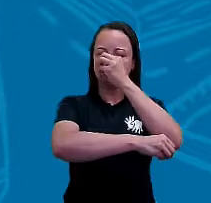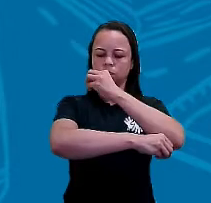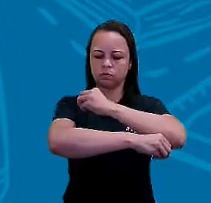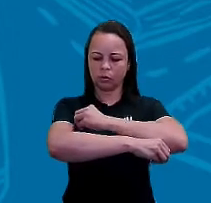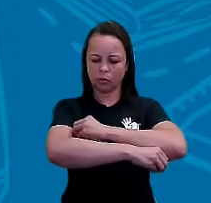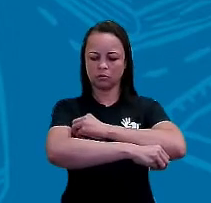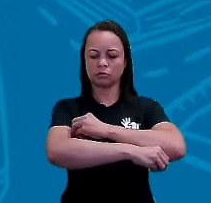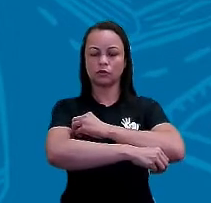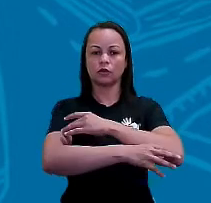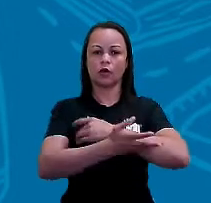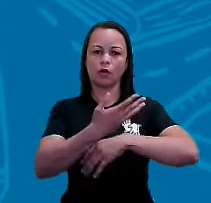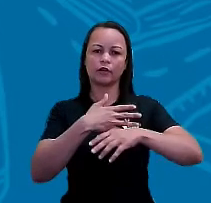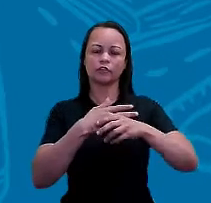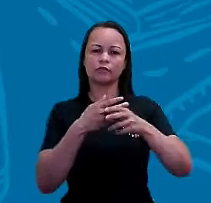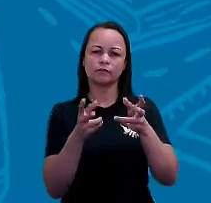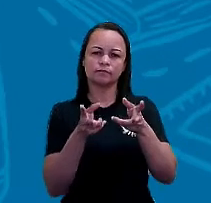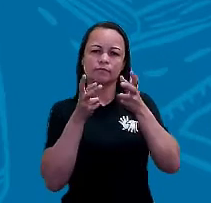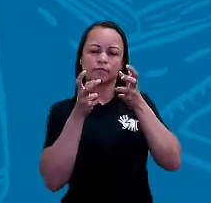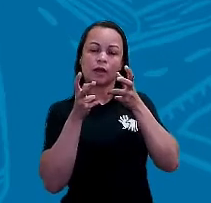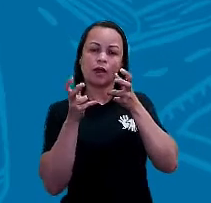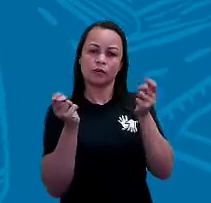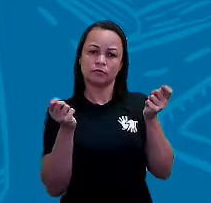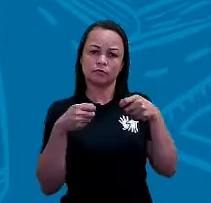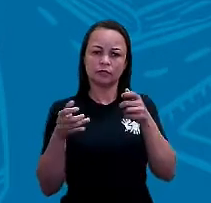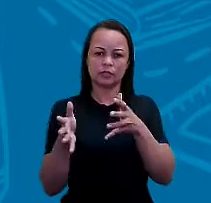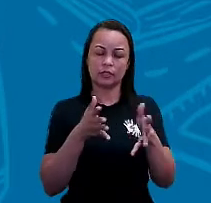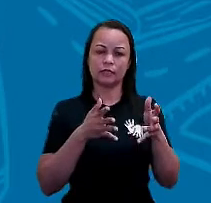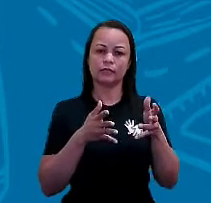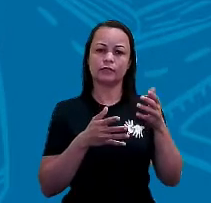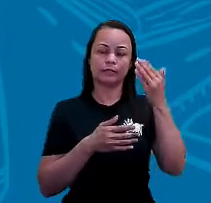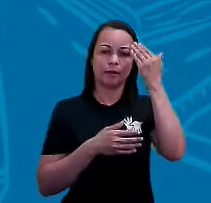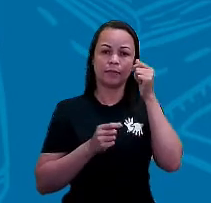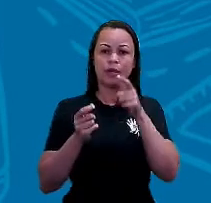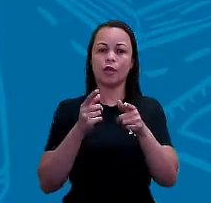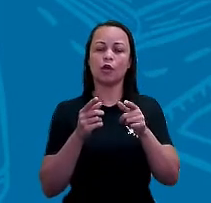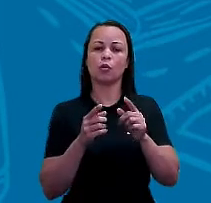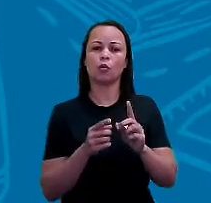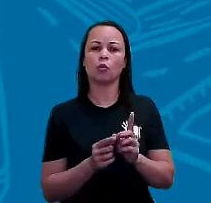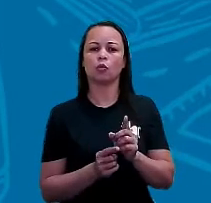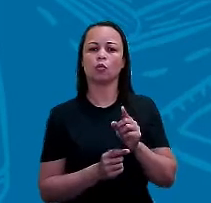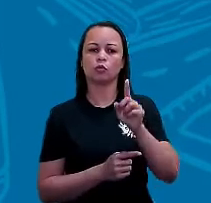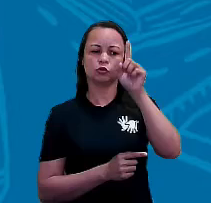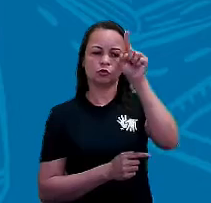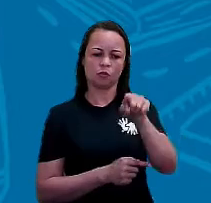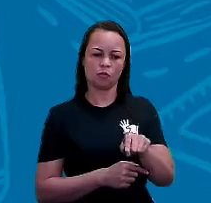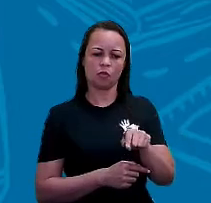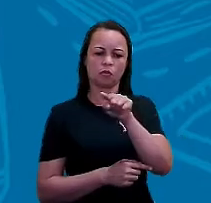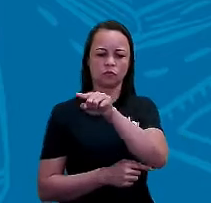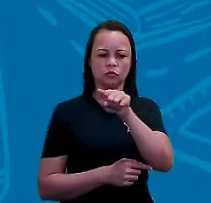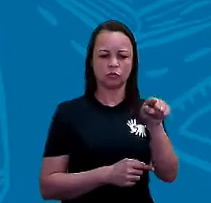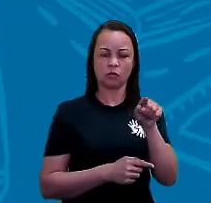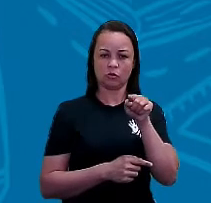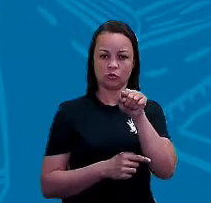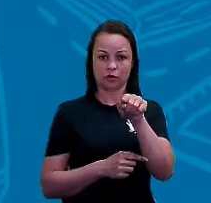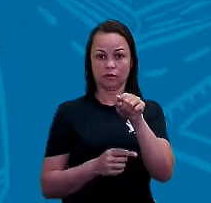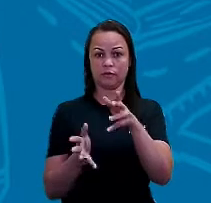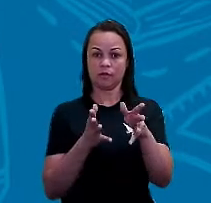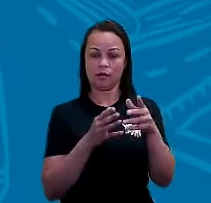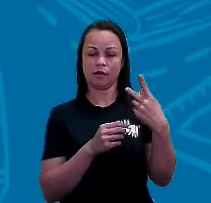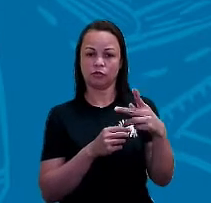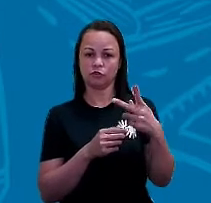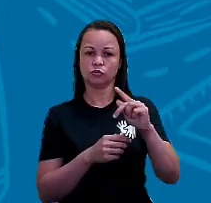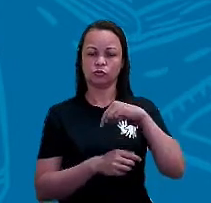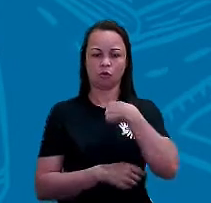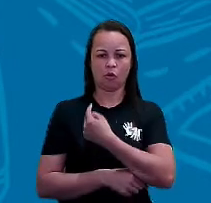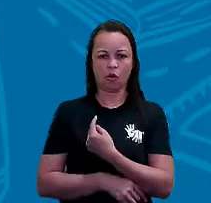observar que a gente vai ser capaz de identificar os pontos cardeais aqui em nossa cidade, no nosso município, tá